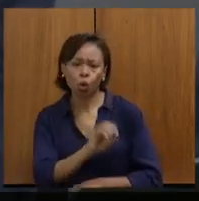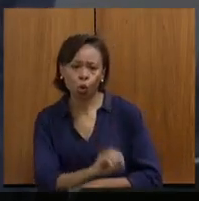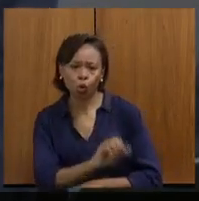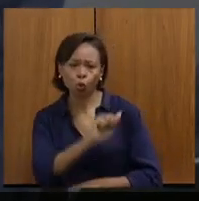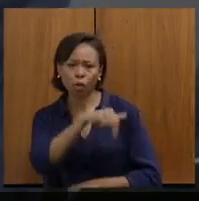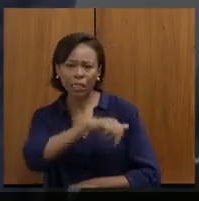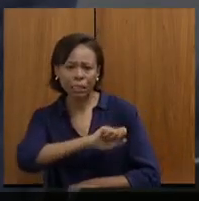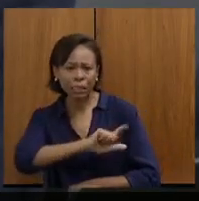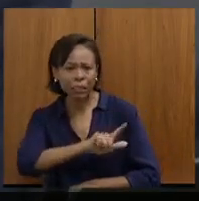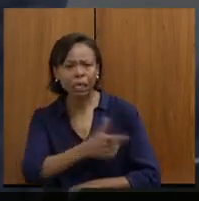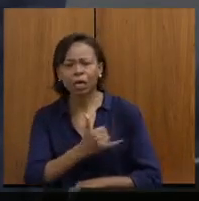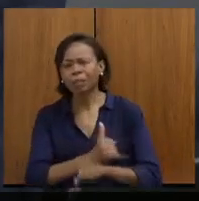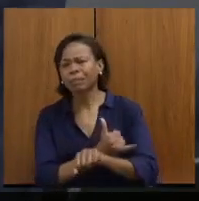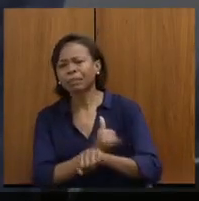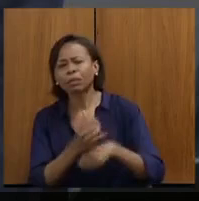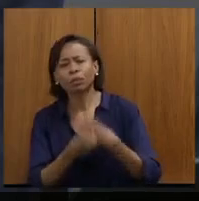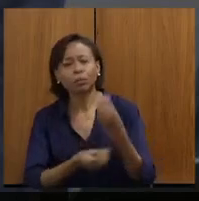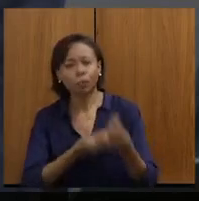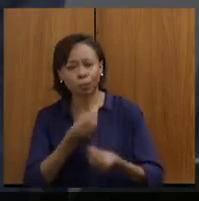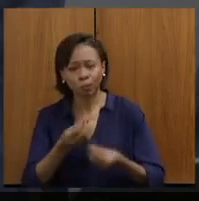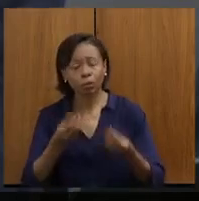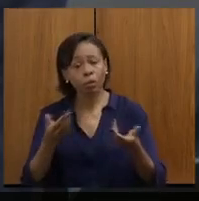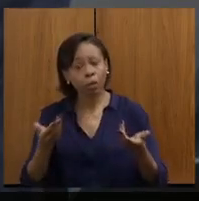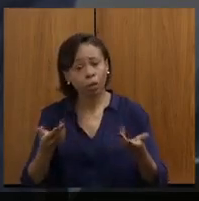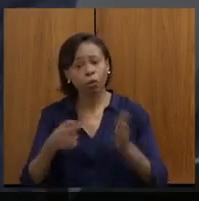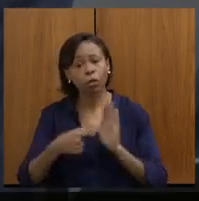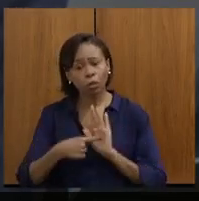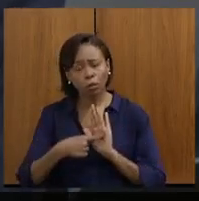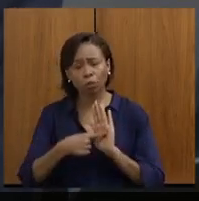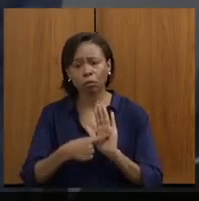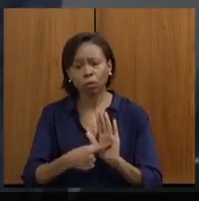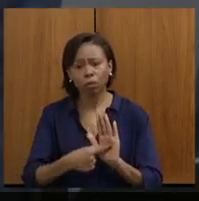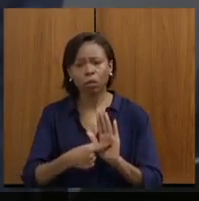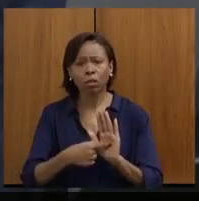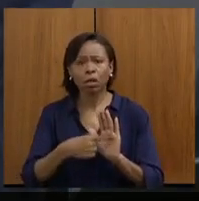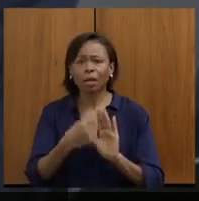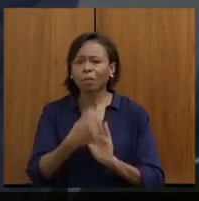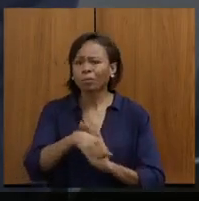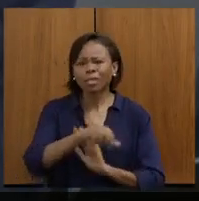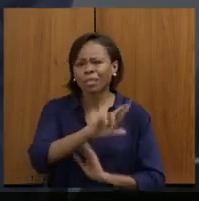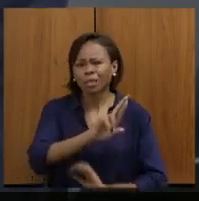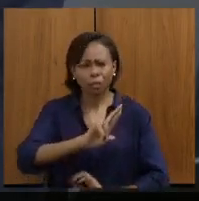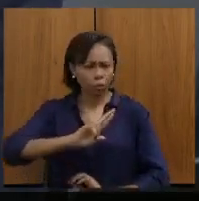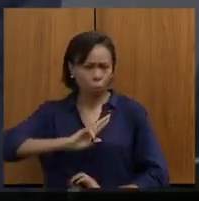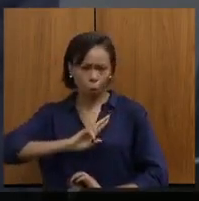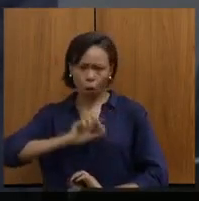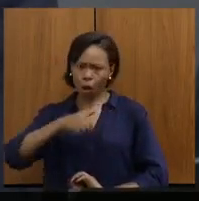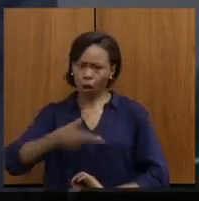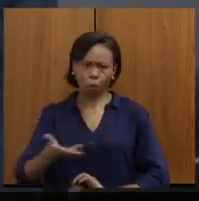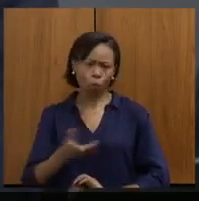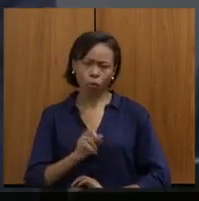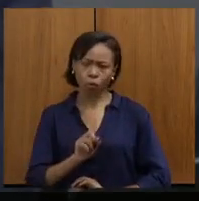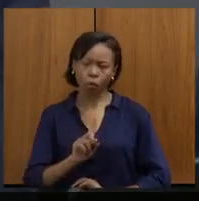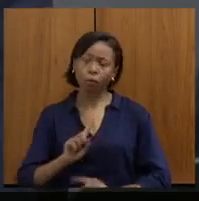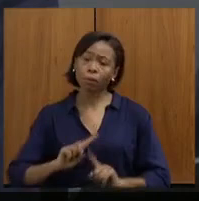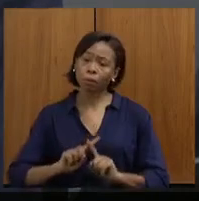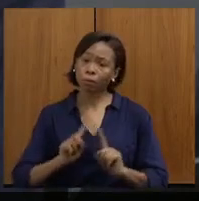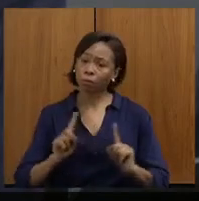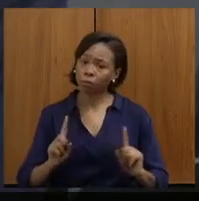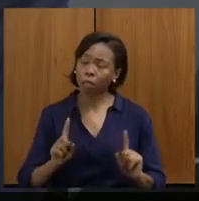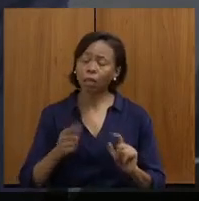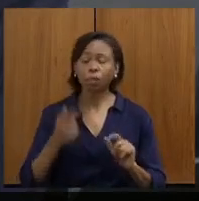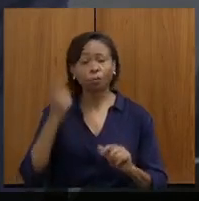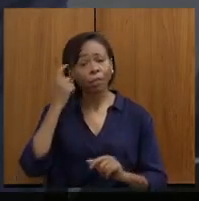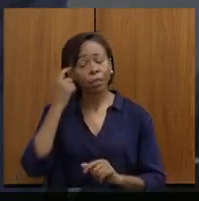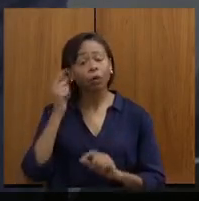coisas. é nesse sentido que eu quero colocar, é não que tenha uma resposta aqui agora, mas que a gente abra logo, como o